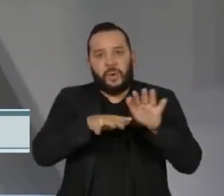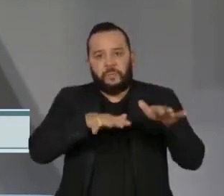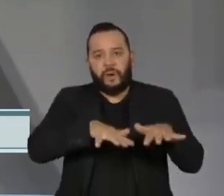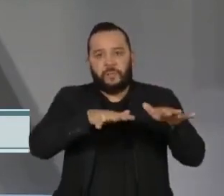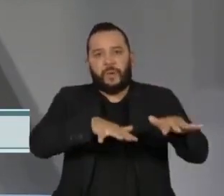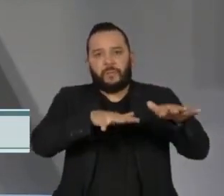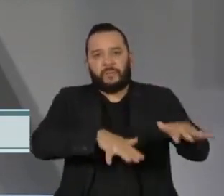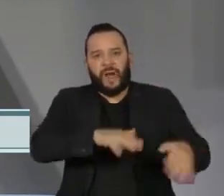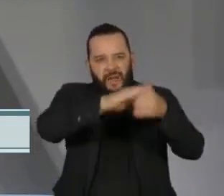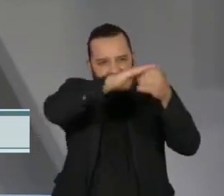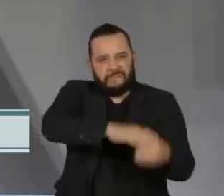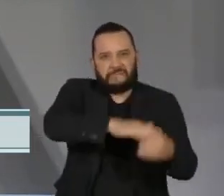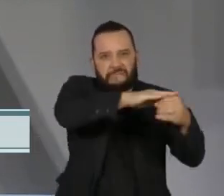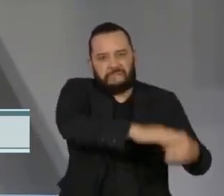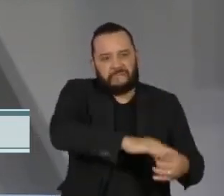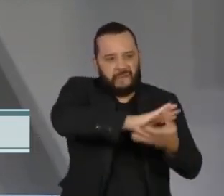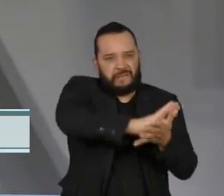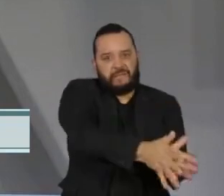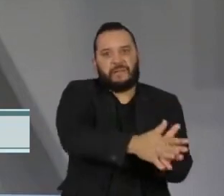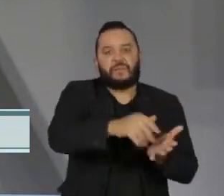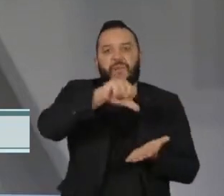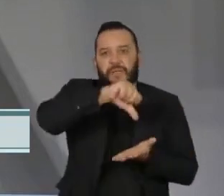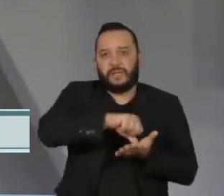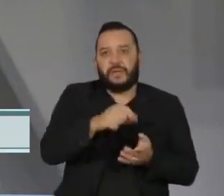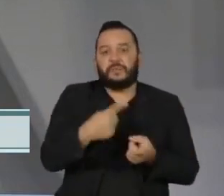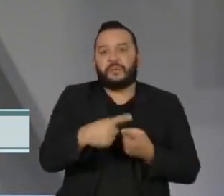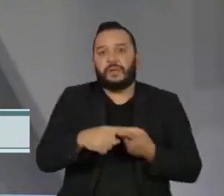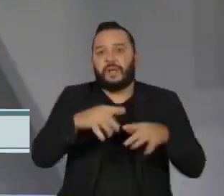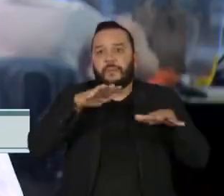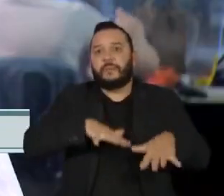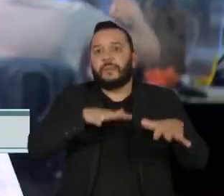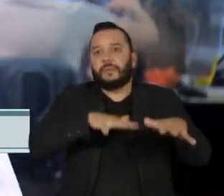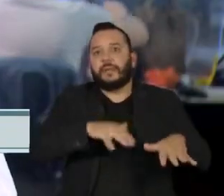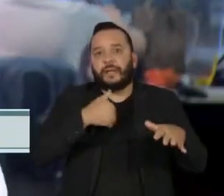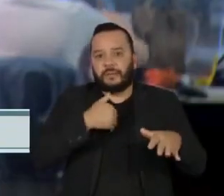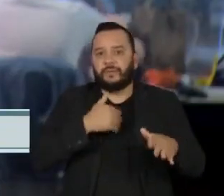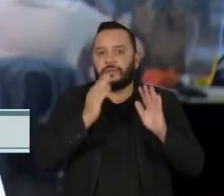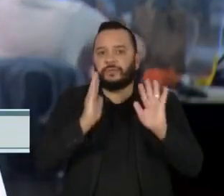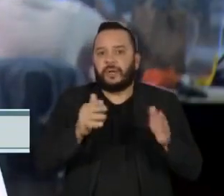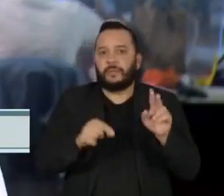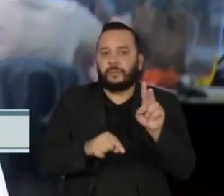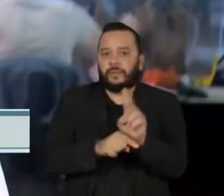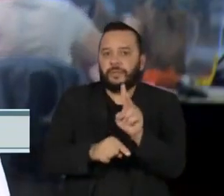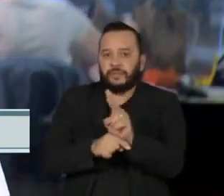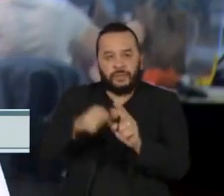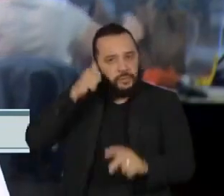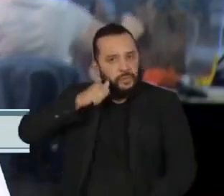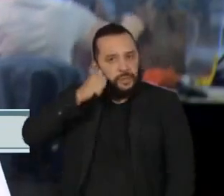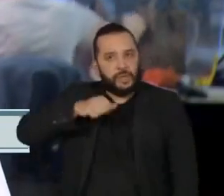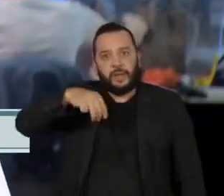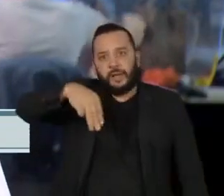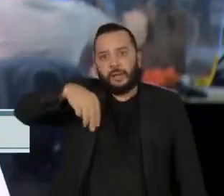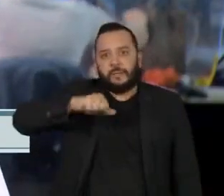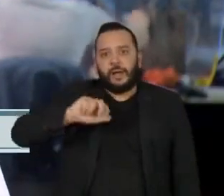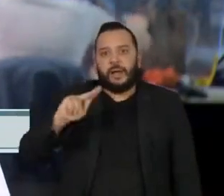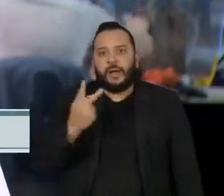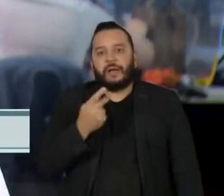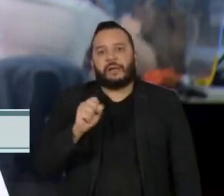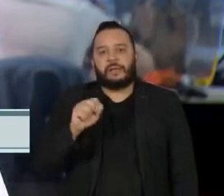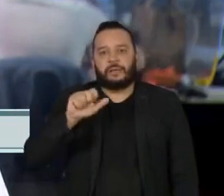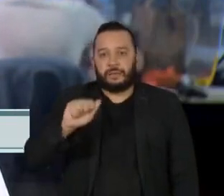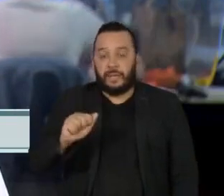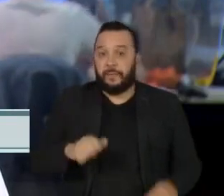no Irã, durante os protestos pela morte da jovem Marza Amini. Há indícios de que mais de 300 pessoas foram